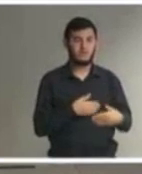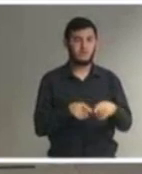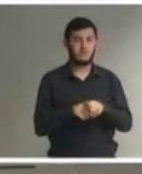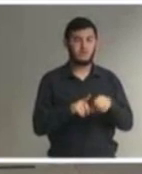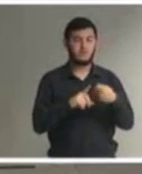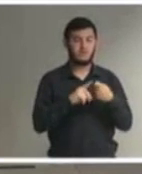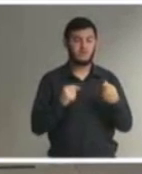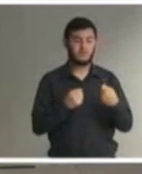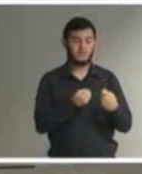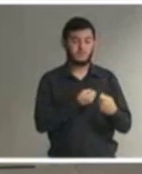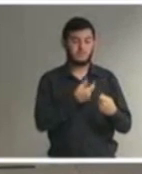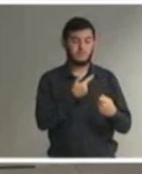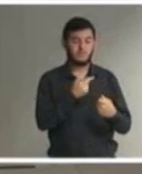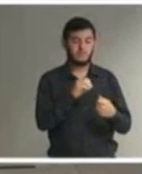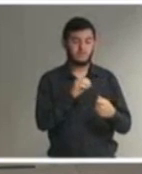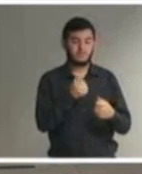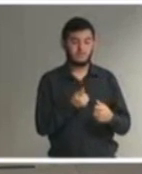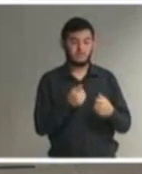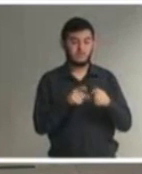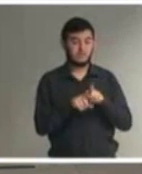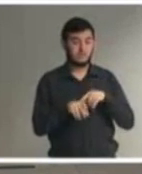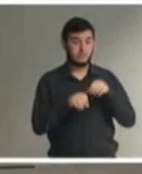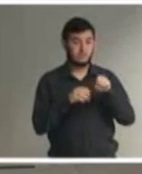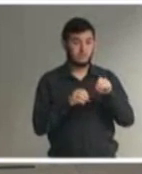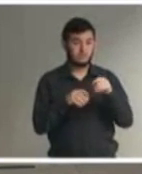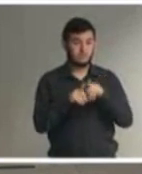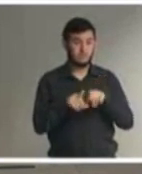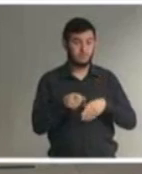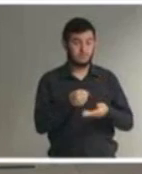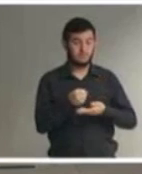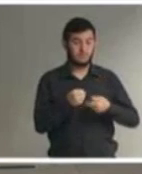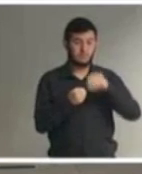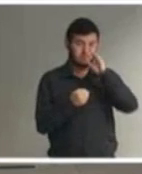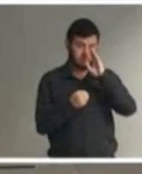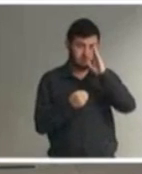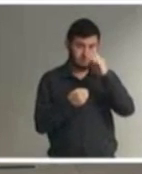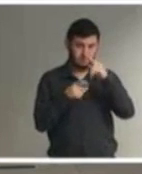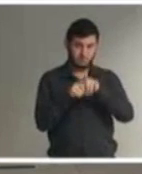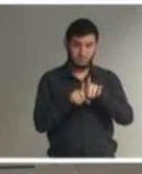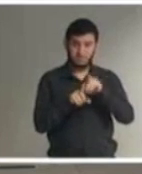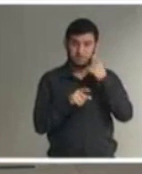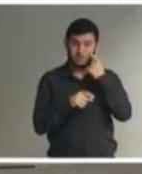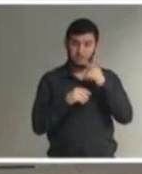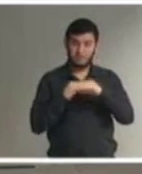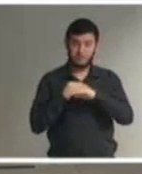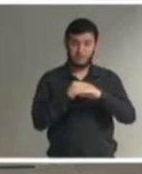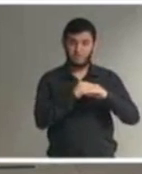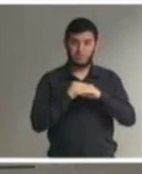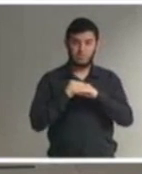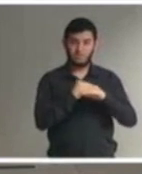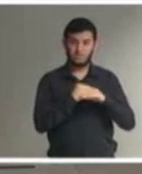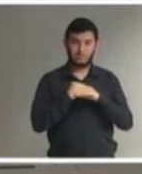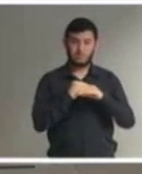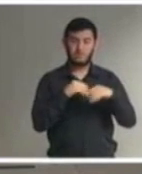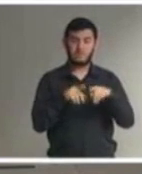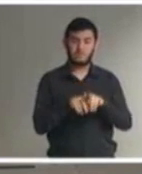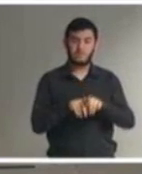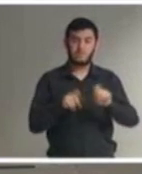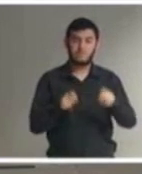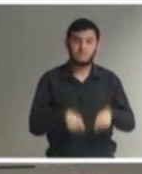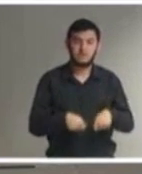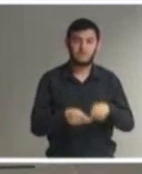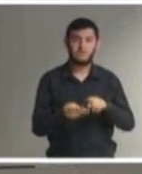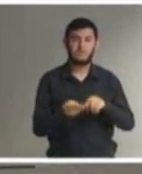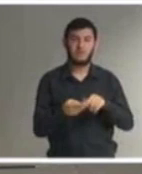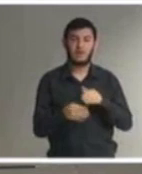traz que o ensino ministrado com base nos princípios entre eles a igualdade de condições para o acesso e permanência para a escola